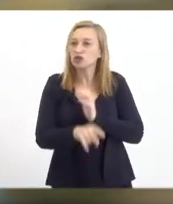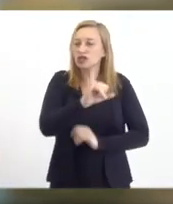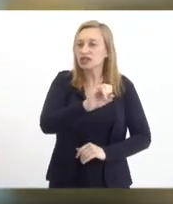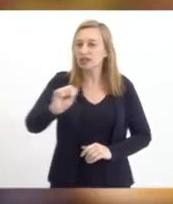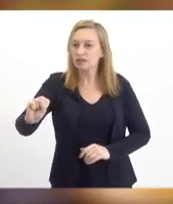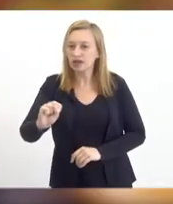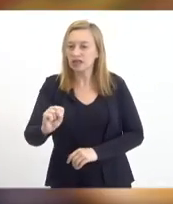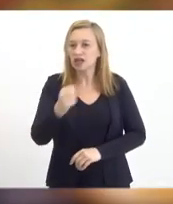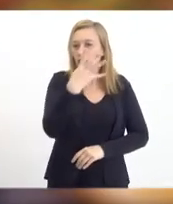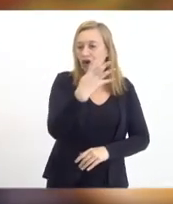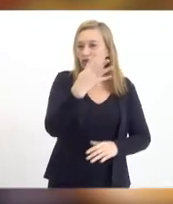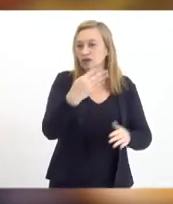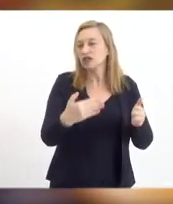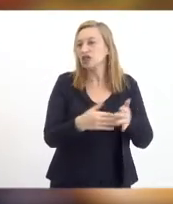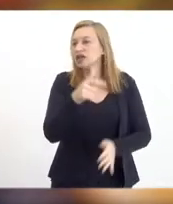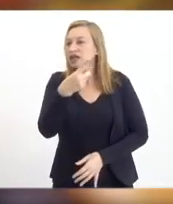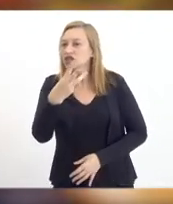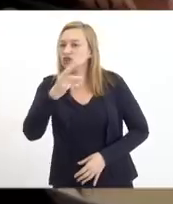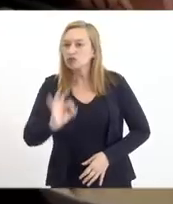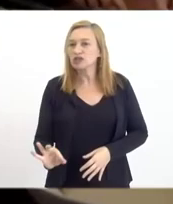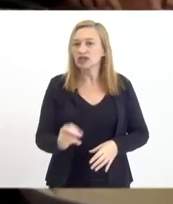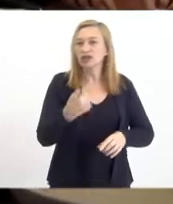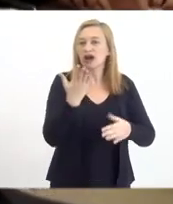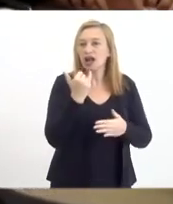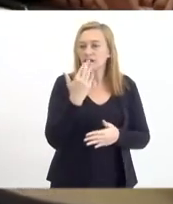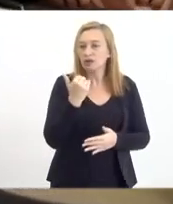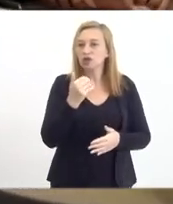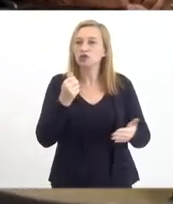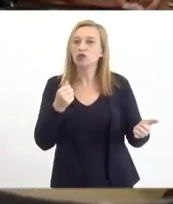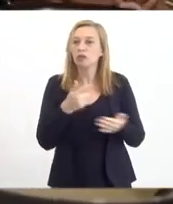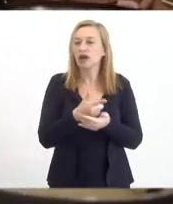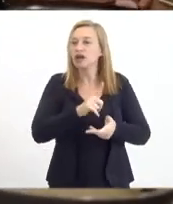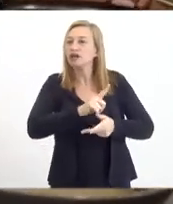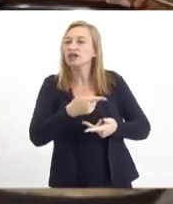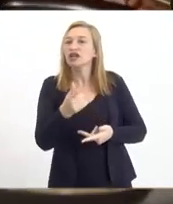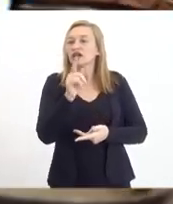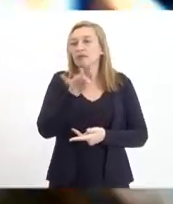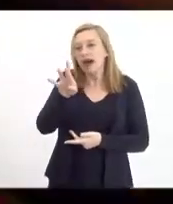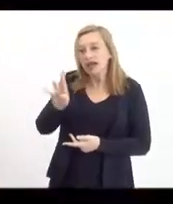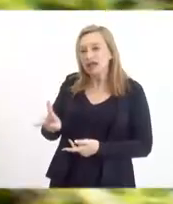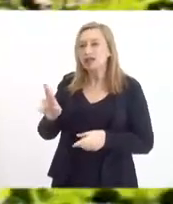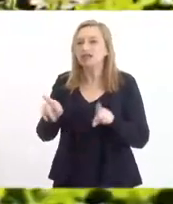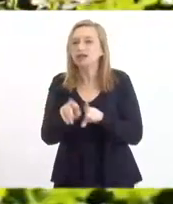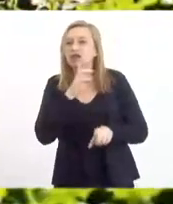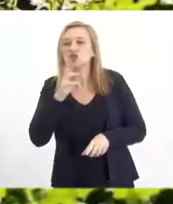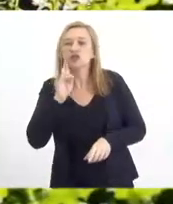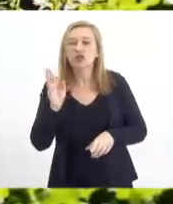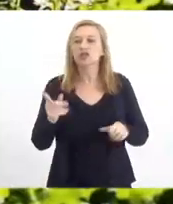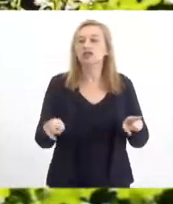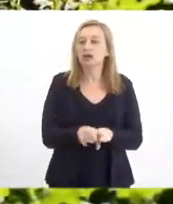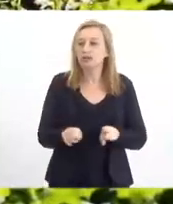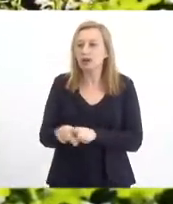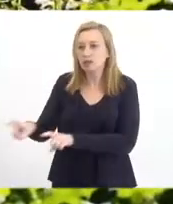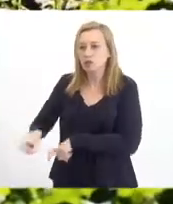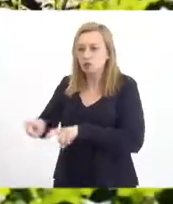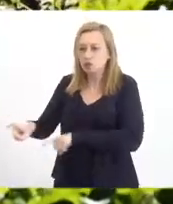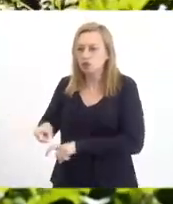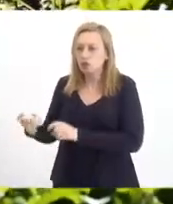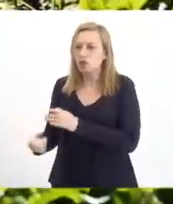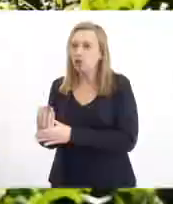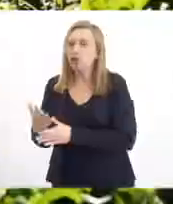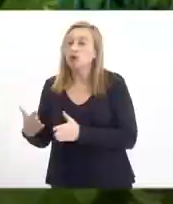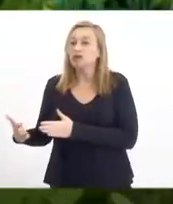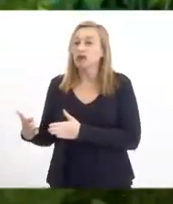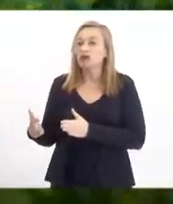4% para 3% sobre os alimentos comprados por bares e restaurantes. Agora, produtores rurais estão livres